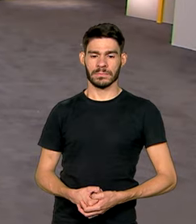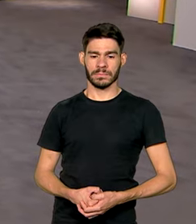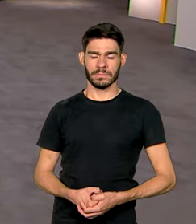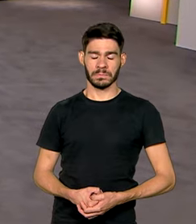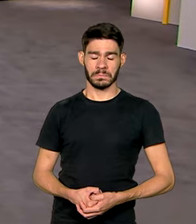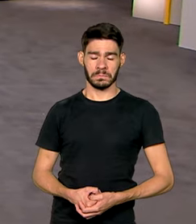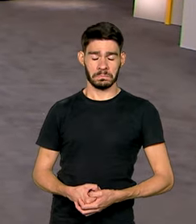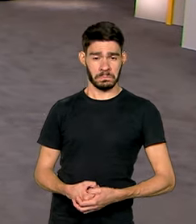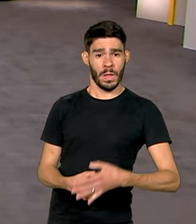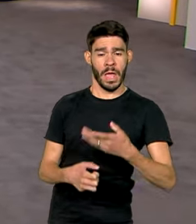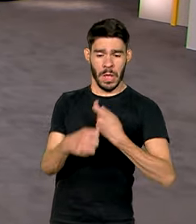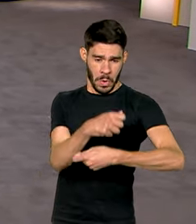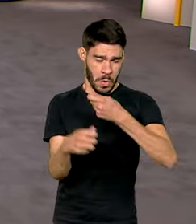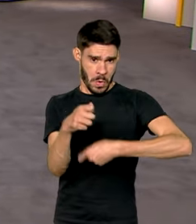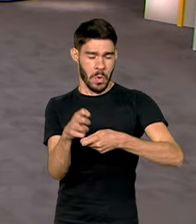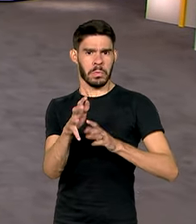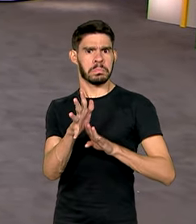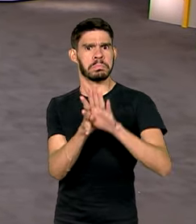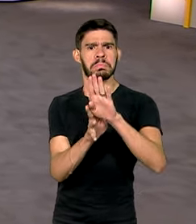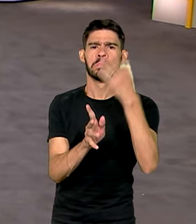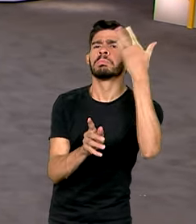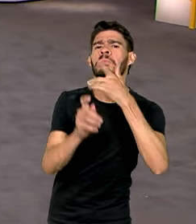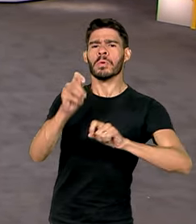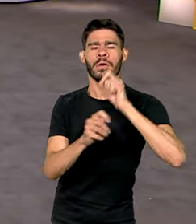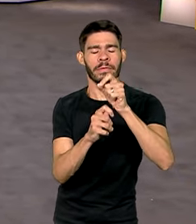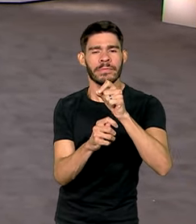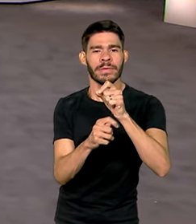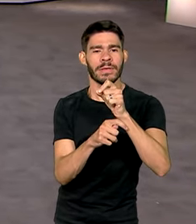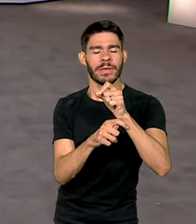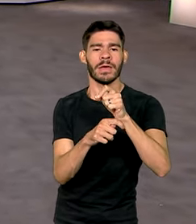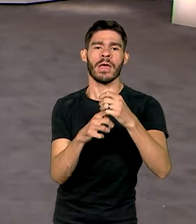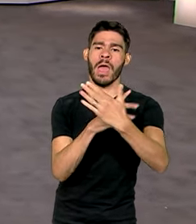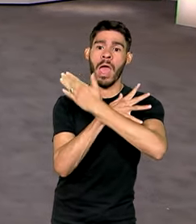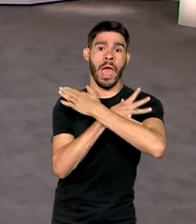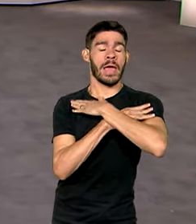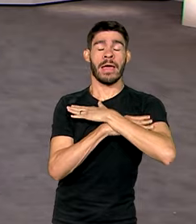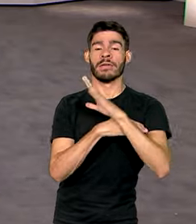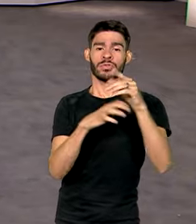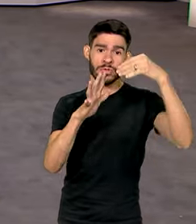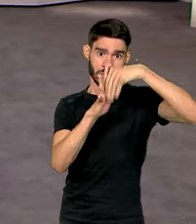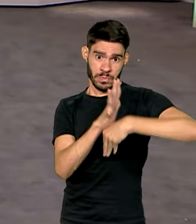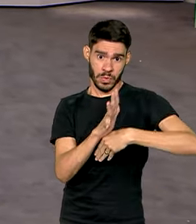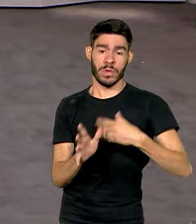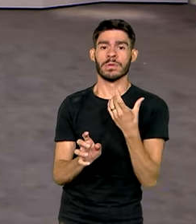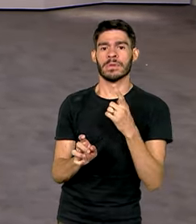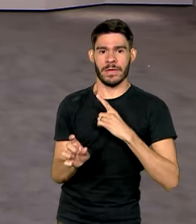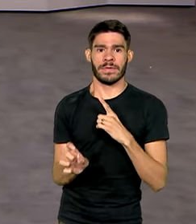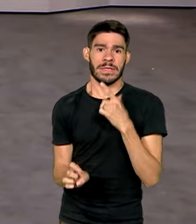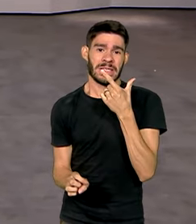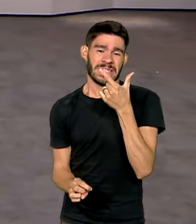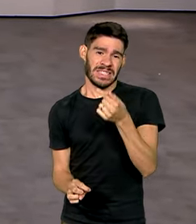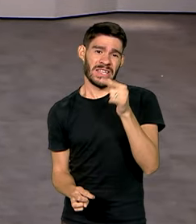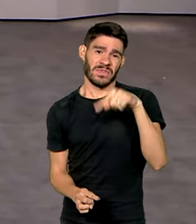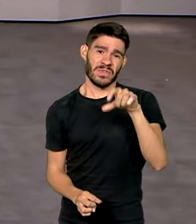Uma prova de que a economia está crescendo é a taxa de desemprego no país, que ficou em 7,6% no